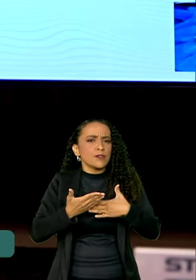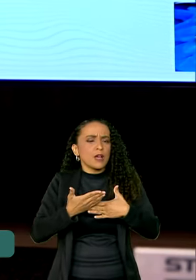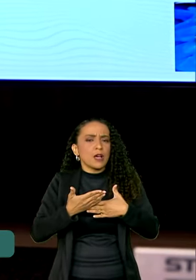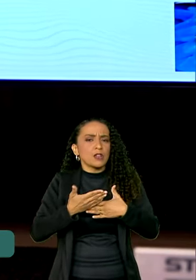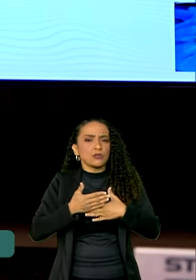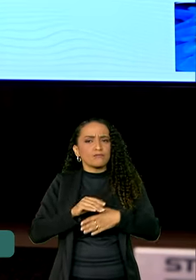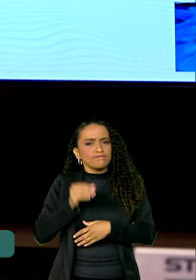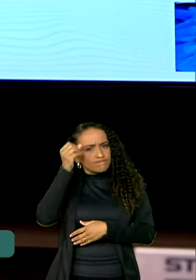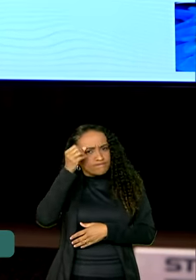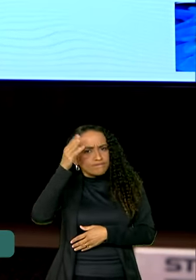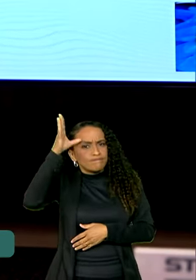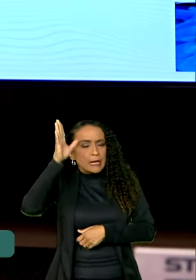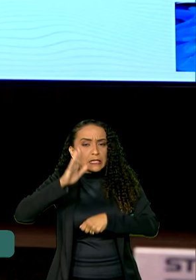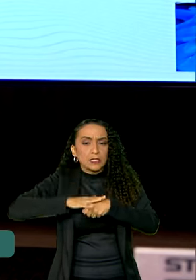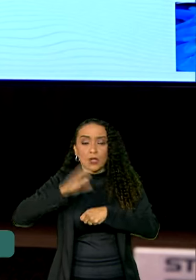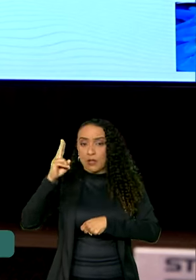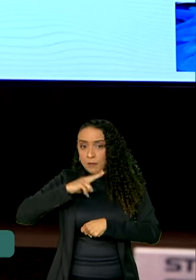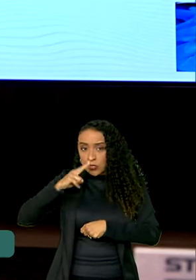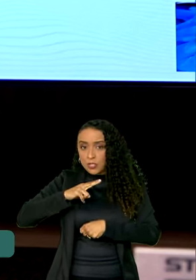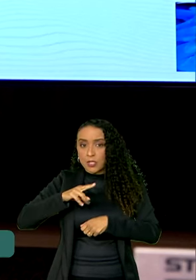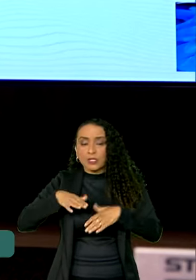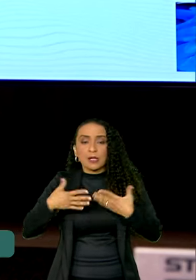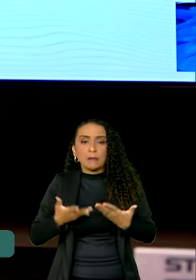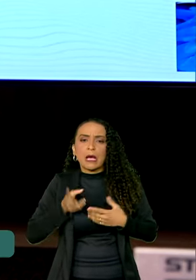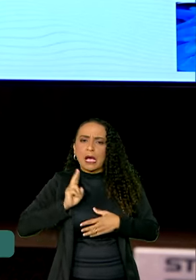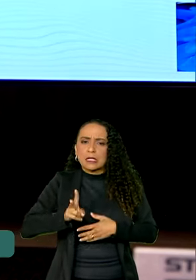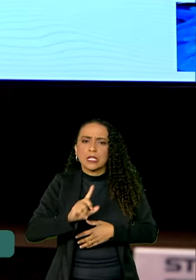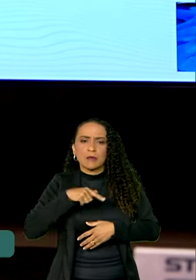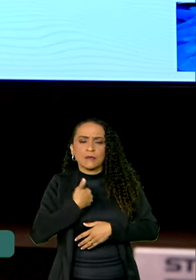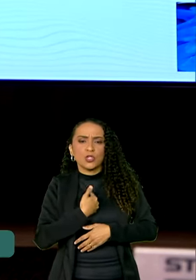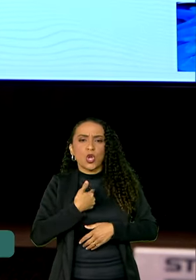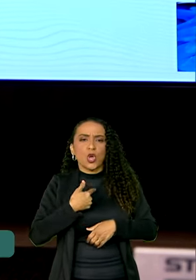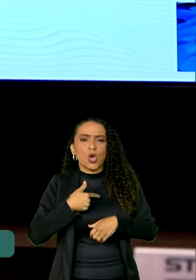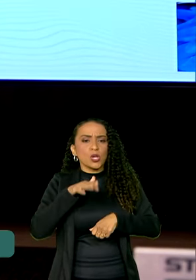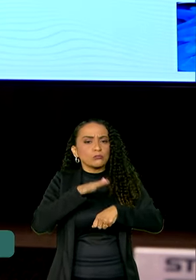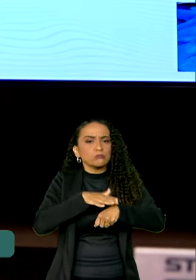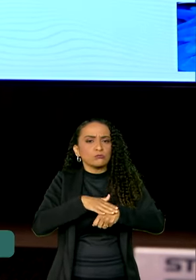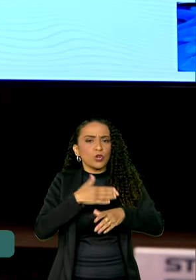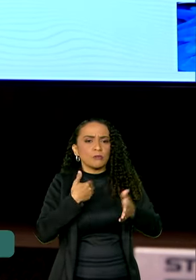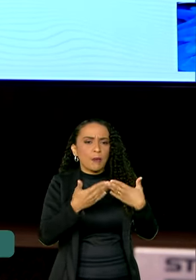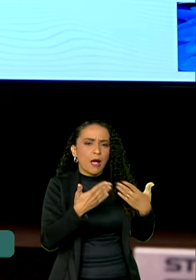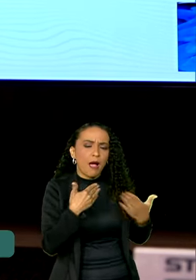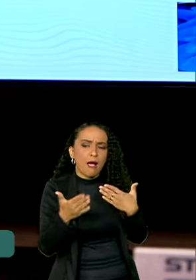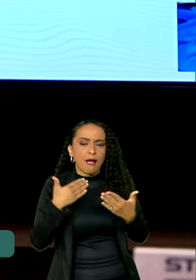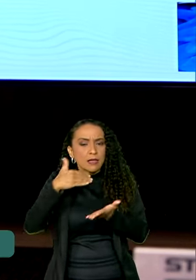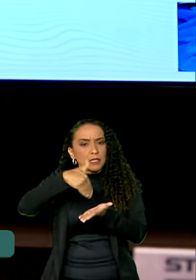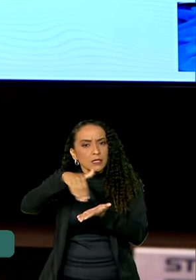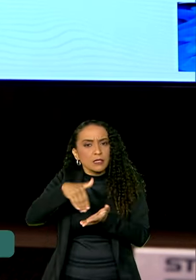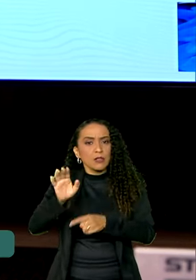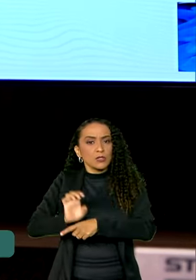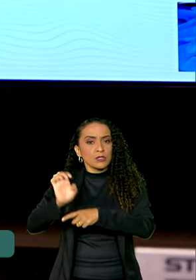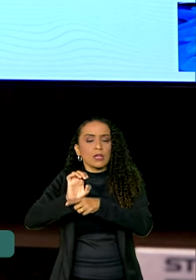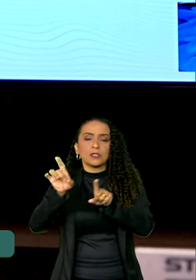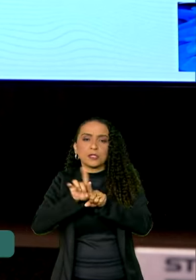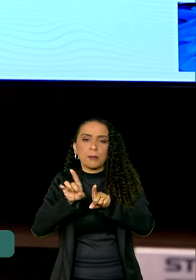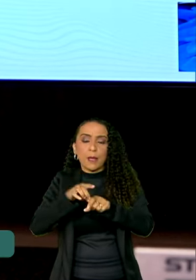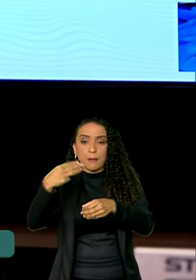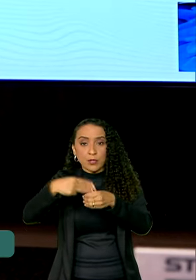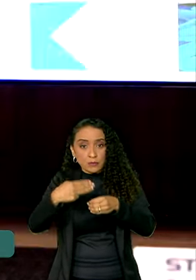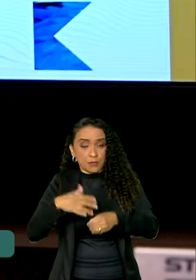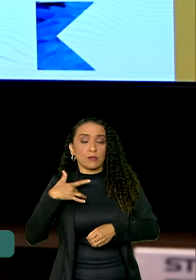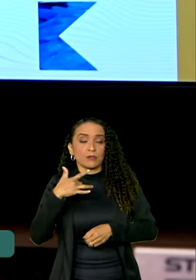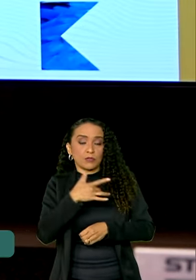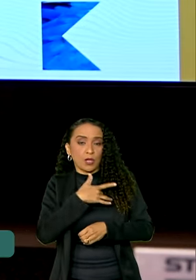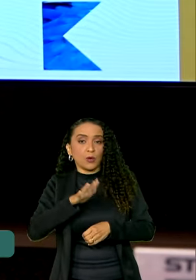conhecimento de ação e emergência. Sempre nós atuamos no diálogo com as secretarias estaduais e municipais de